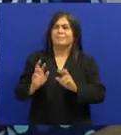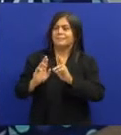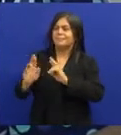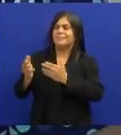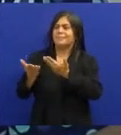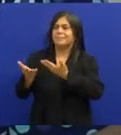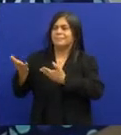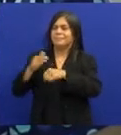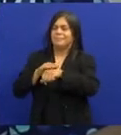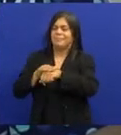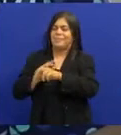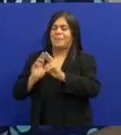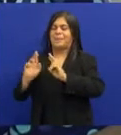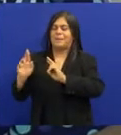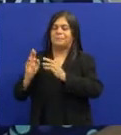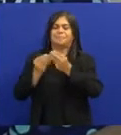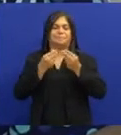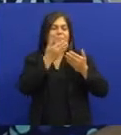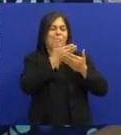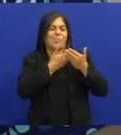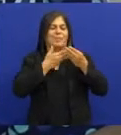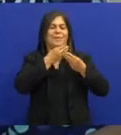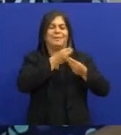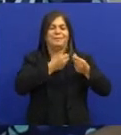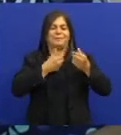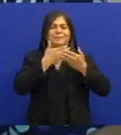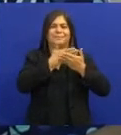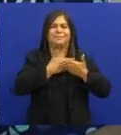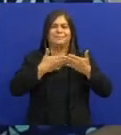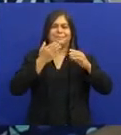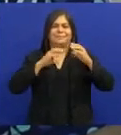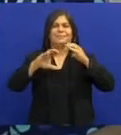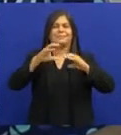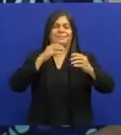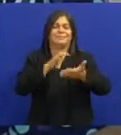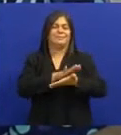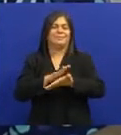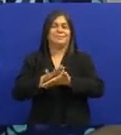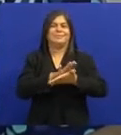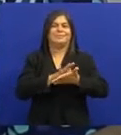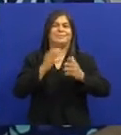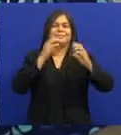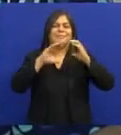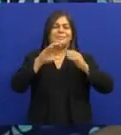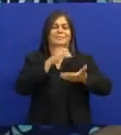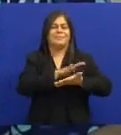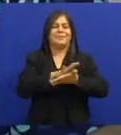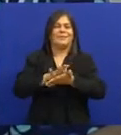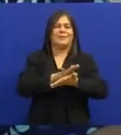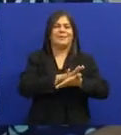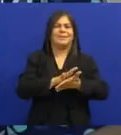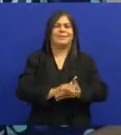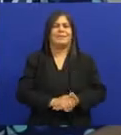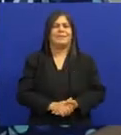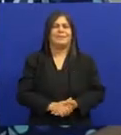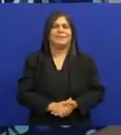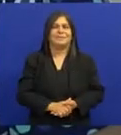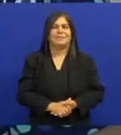Aí naquela conversa Vai e vem Vai e vem Vai e vem Ele cantava musiquinha Pra me escutar